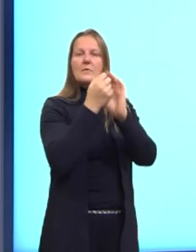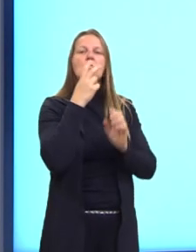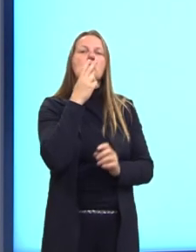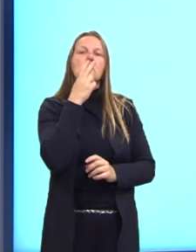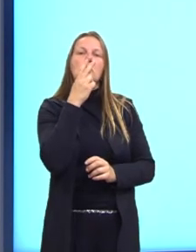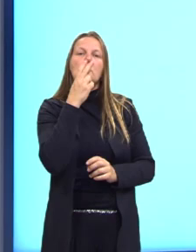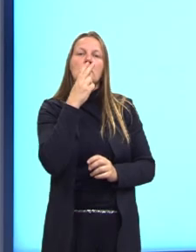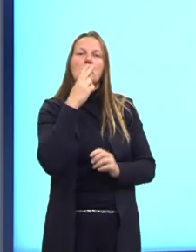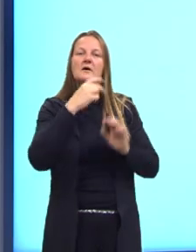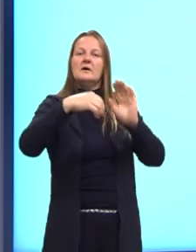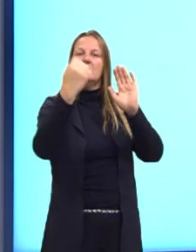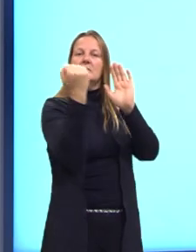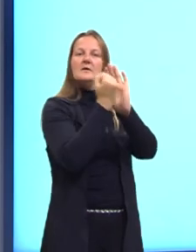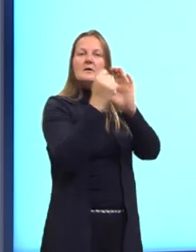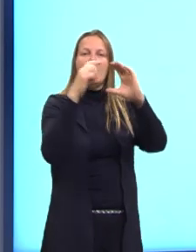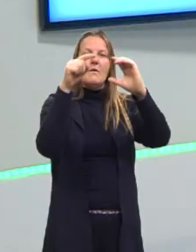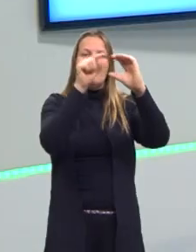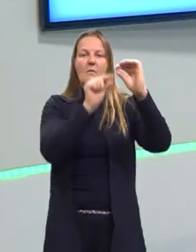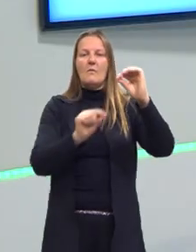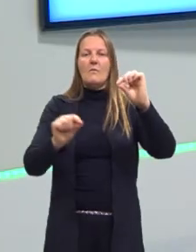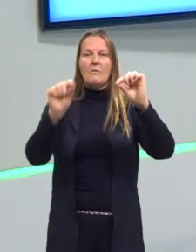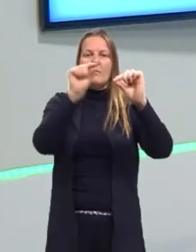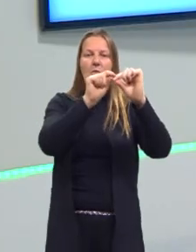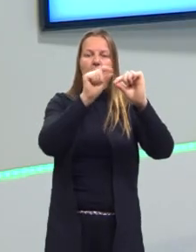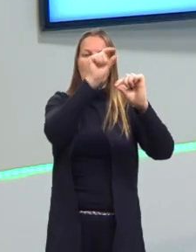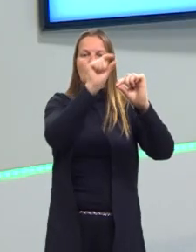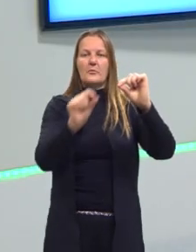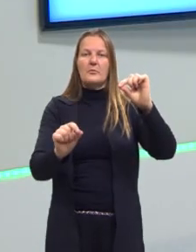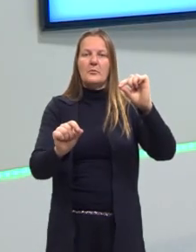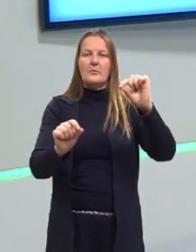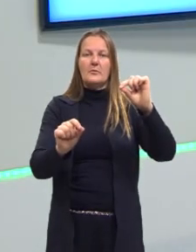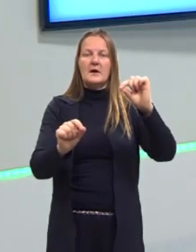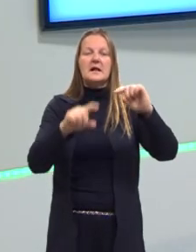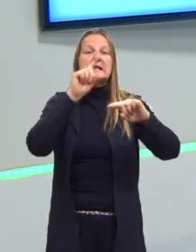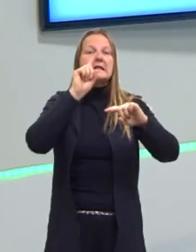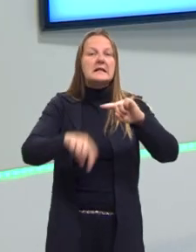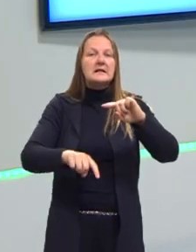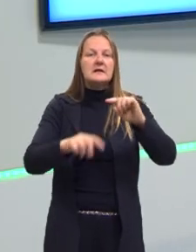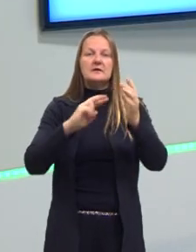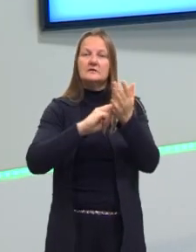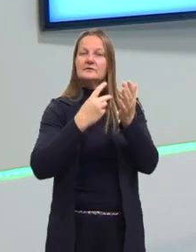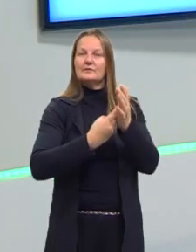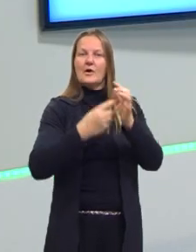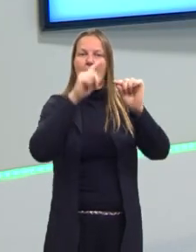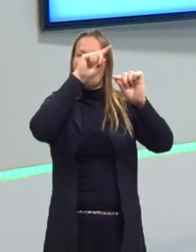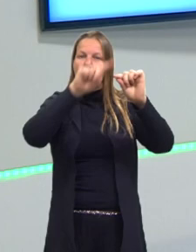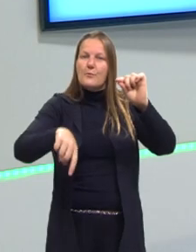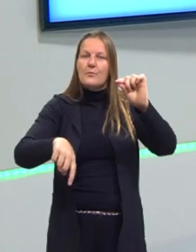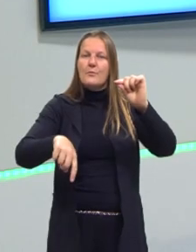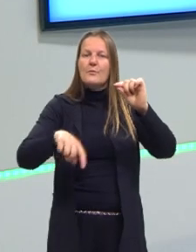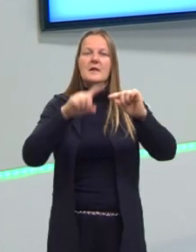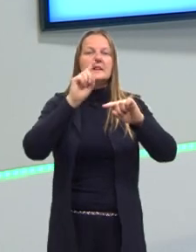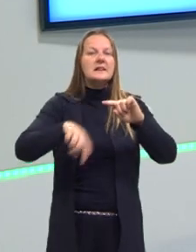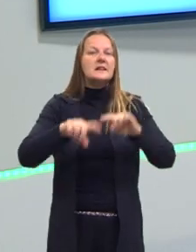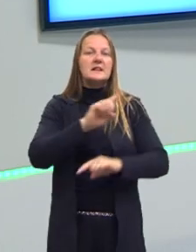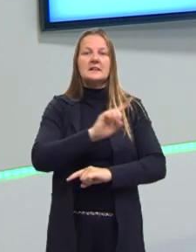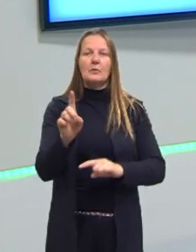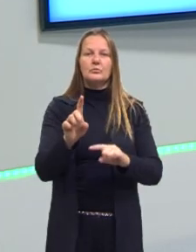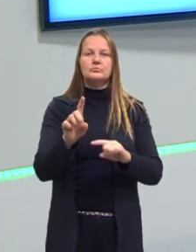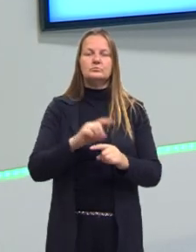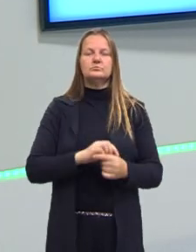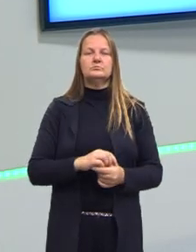com este círculo vermelho e a tarja por cima, que vai dar a ideia de proibido. Então,